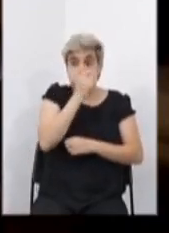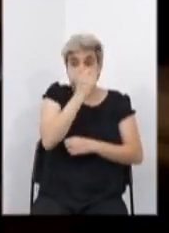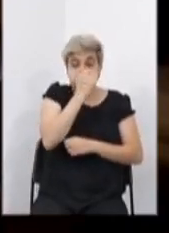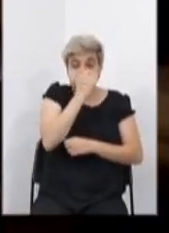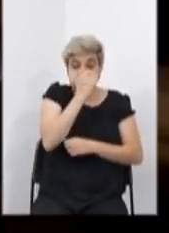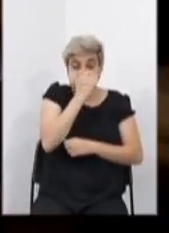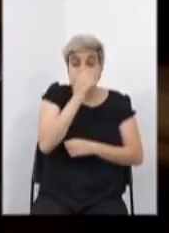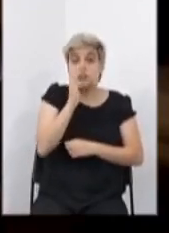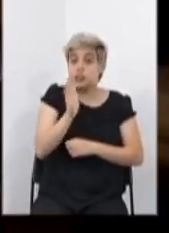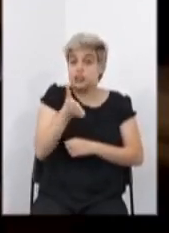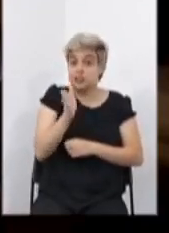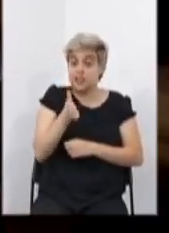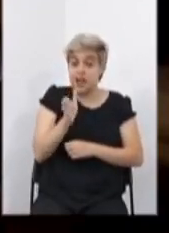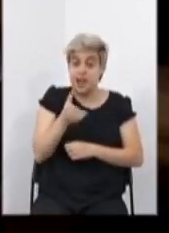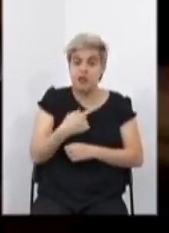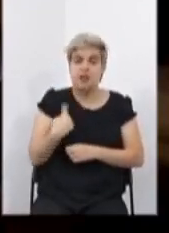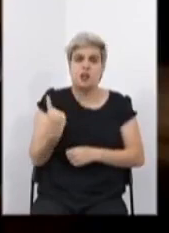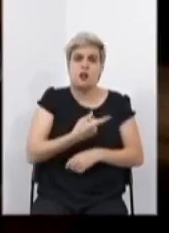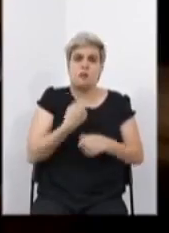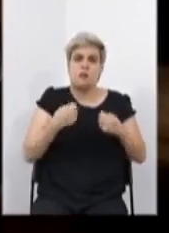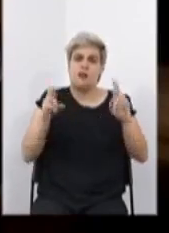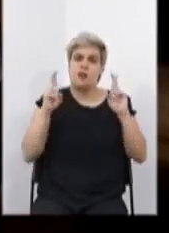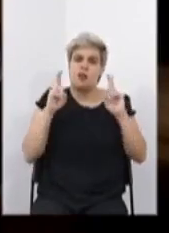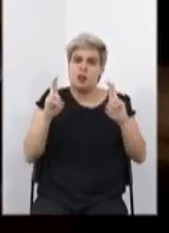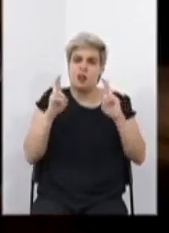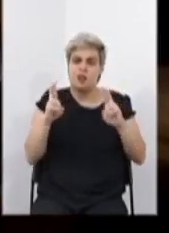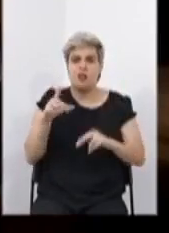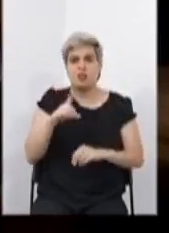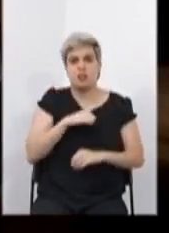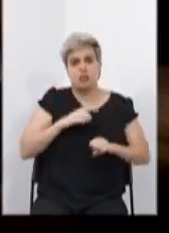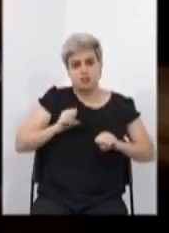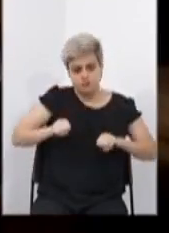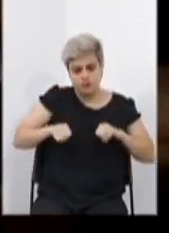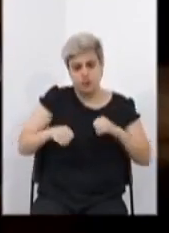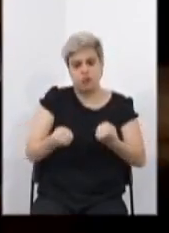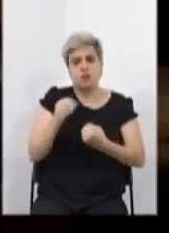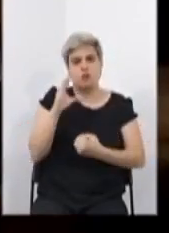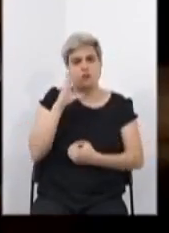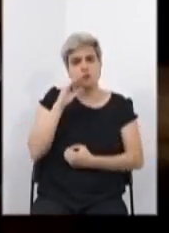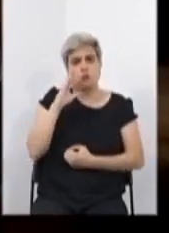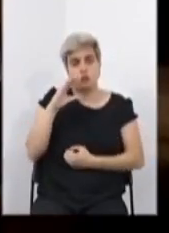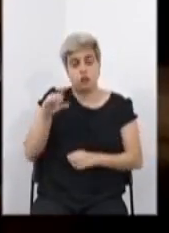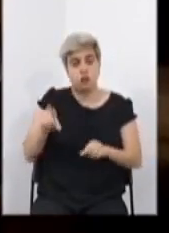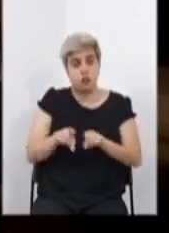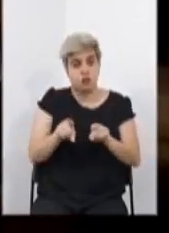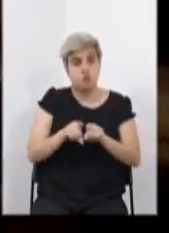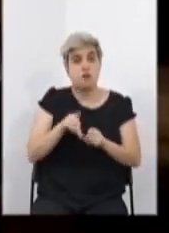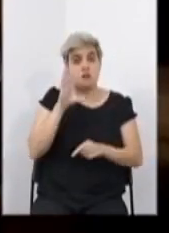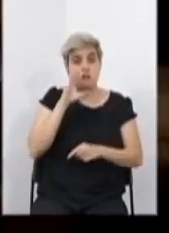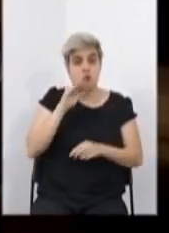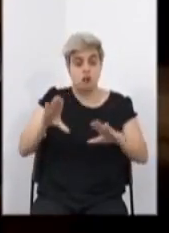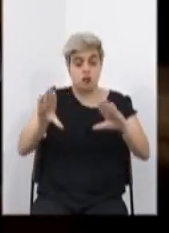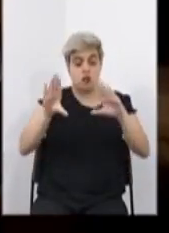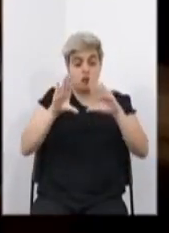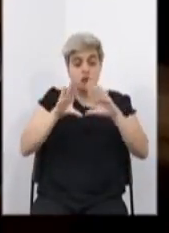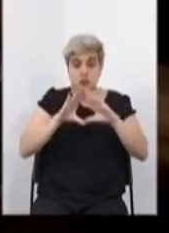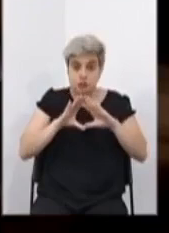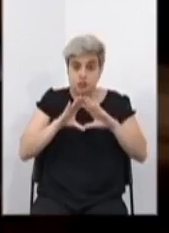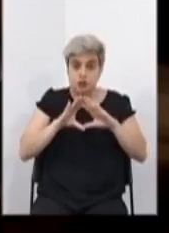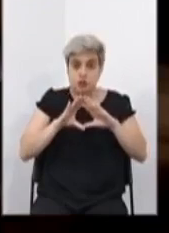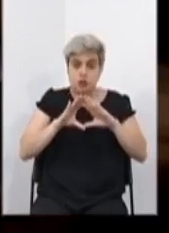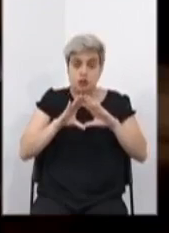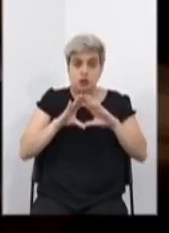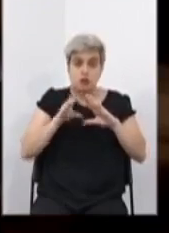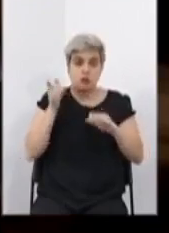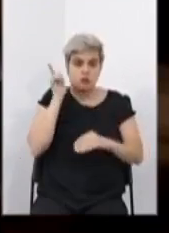possamos chamar a responsabilidade, na defesa dos nossos funcionários, também os funcionários da Assembleia, para que a gente